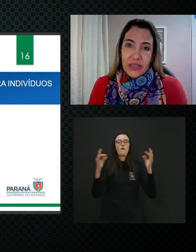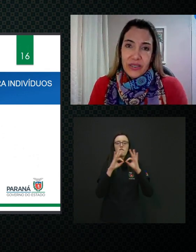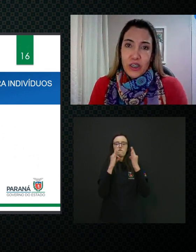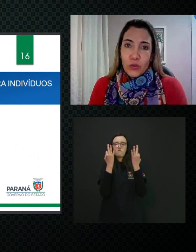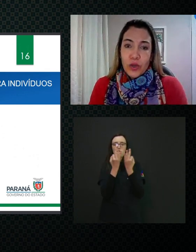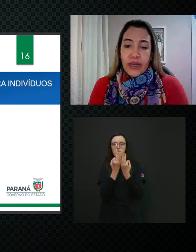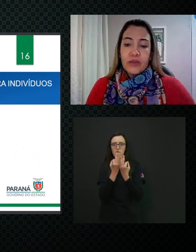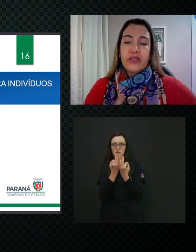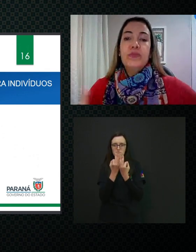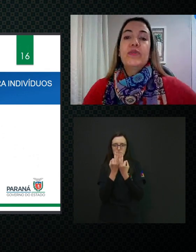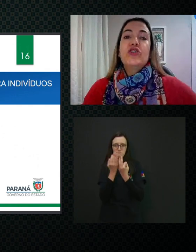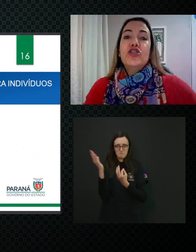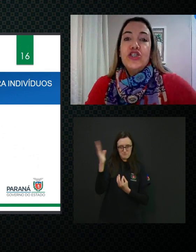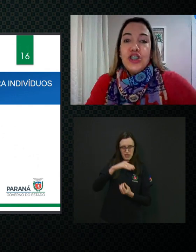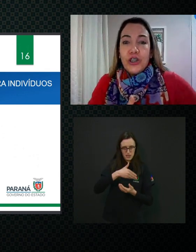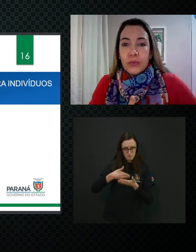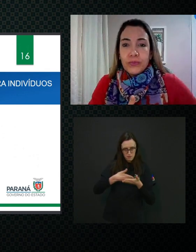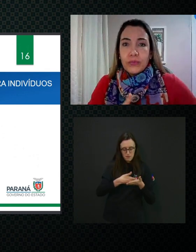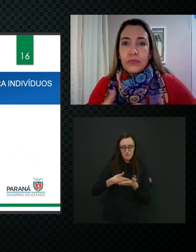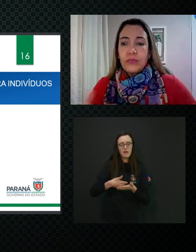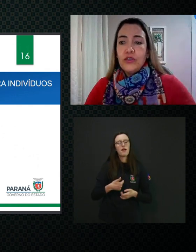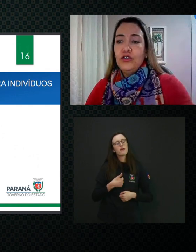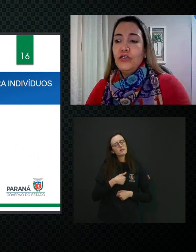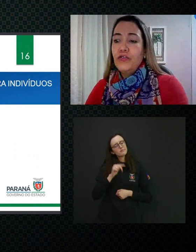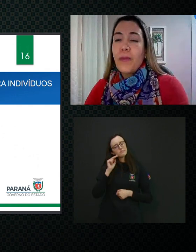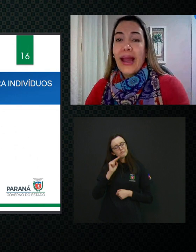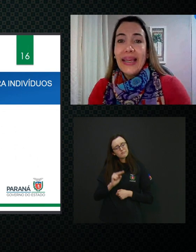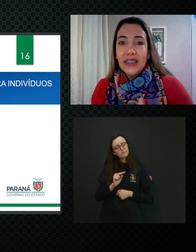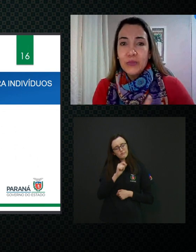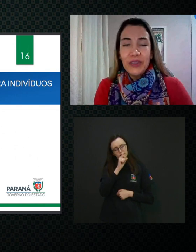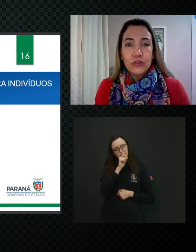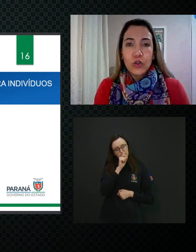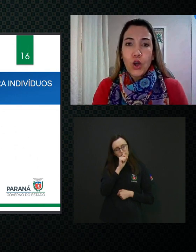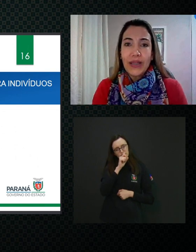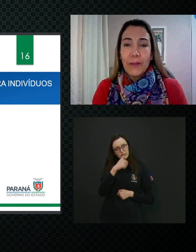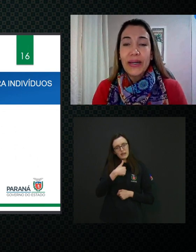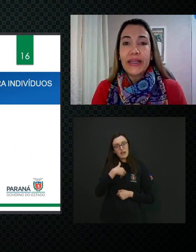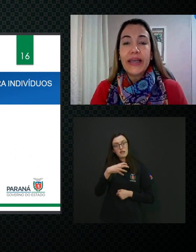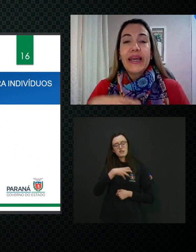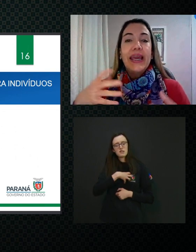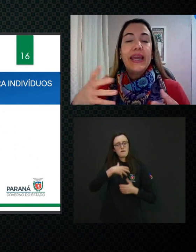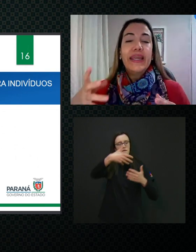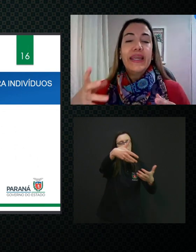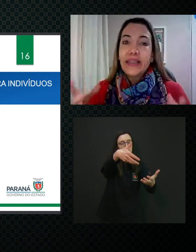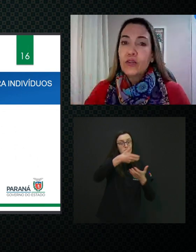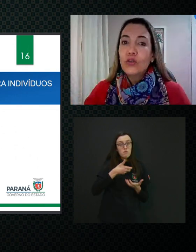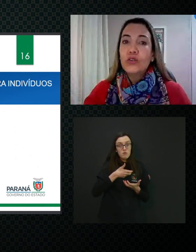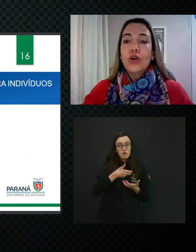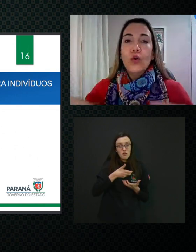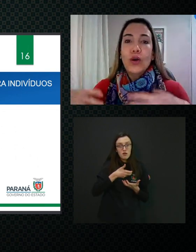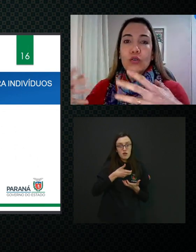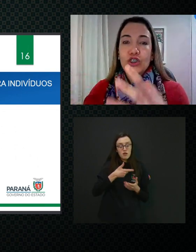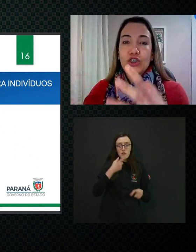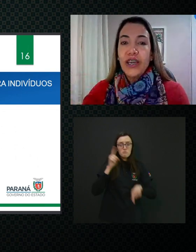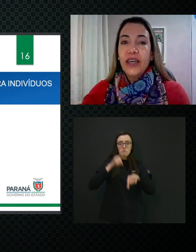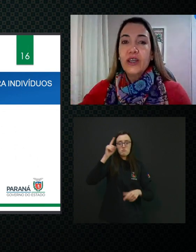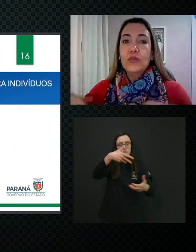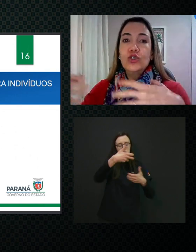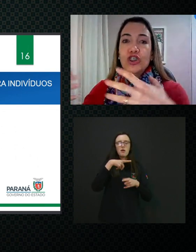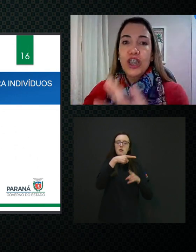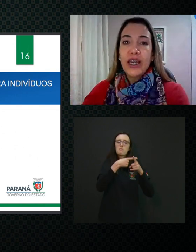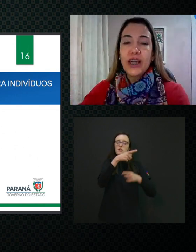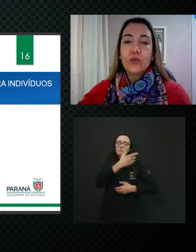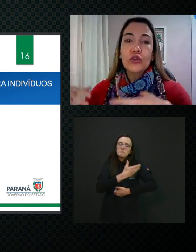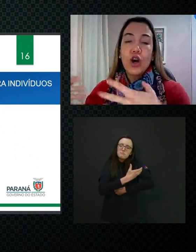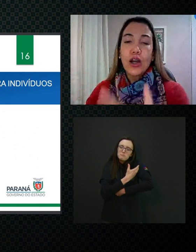esse bebezinho e eu simplesmente tiro de forma ríspida no colo da mãe em que ele tem todo o aconchego,